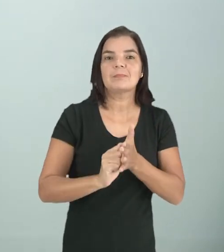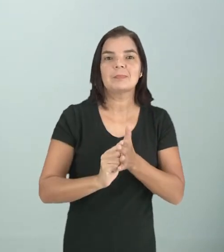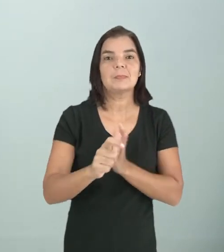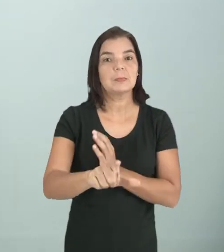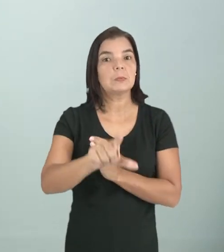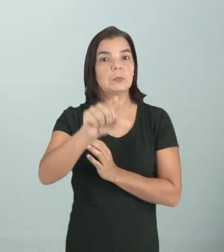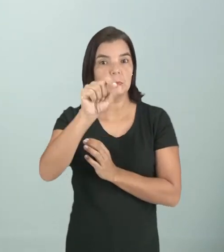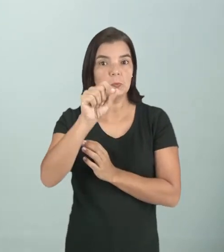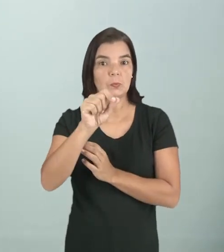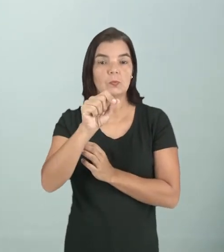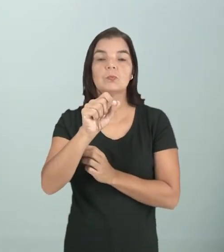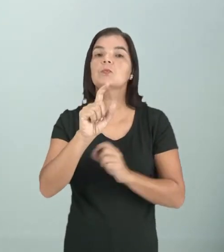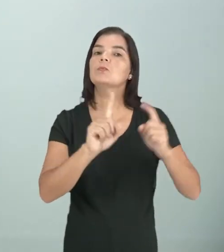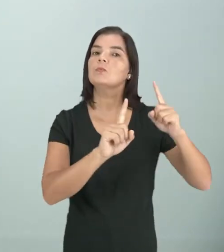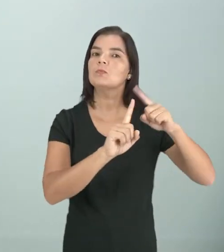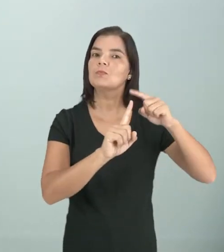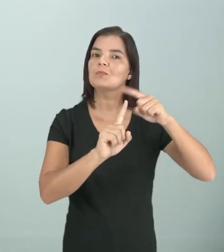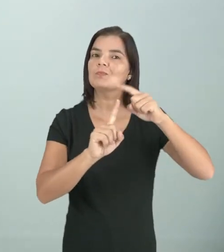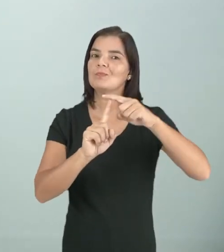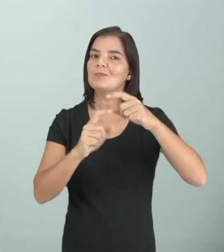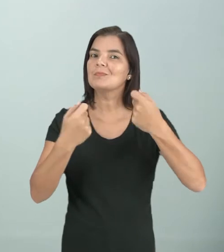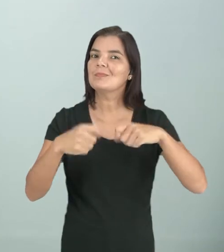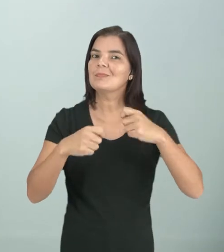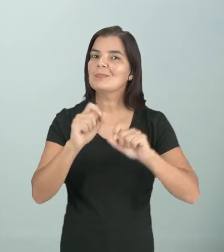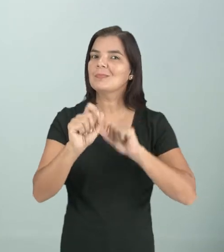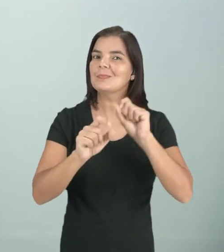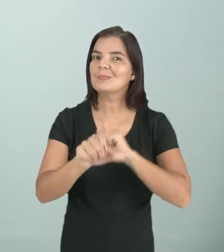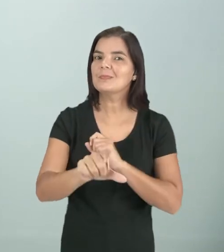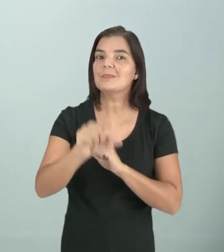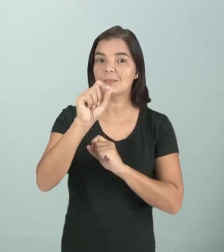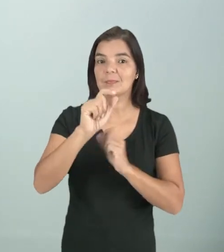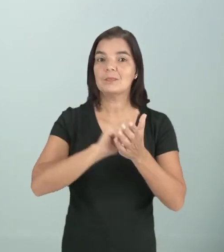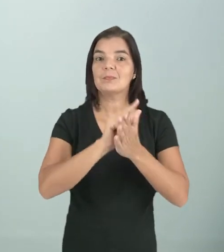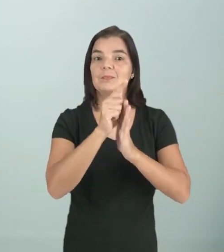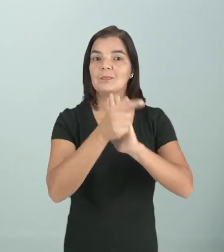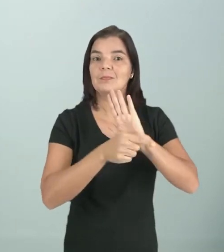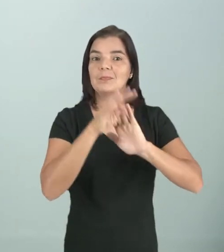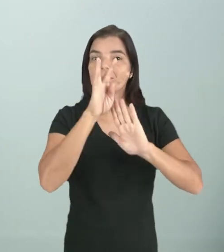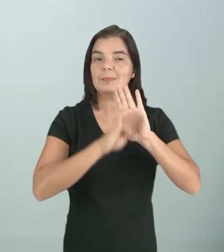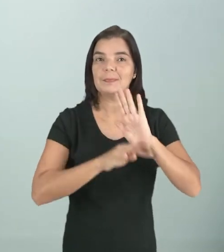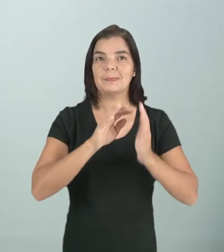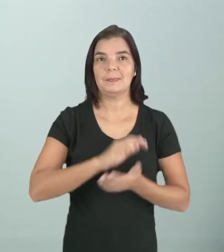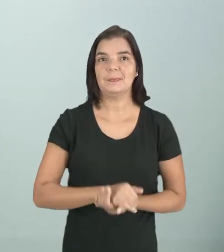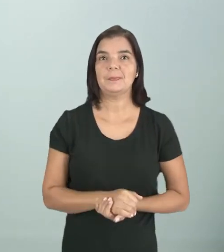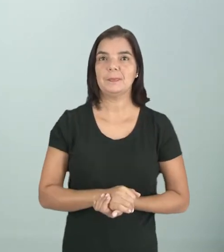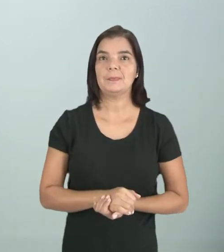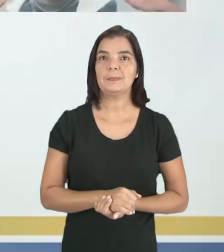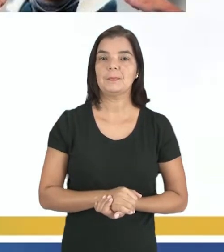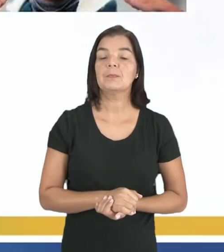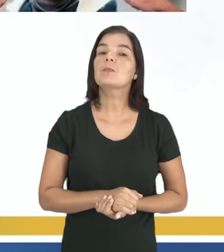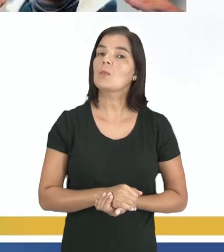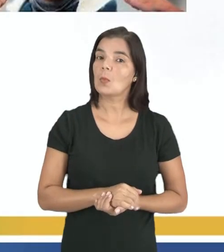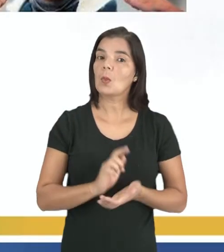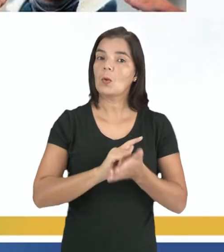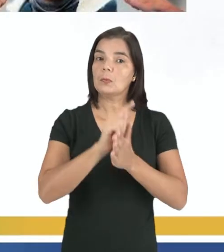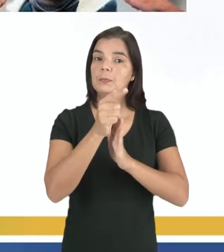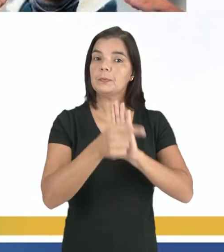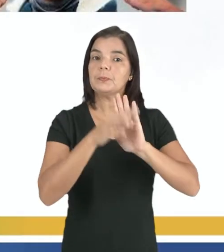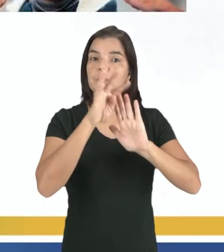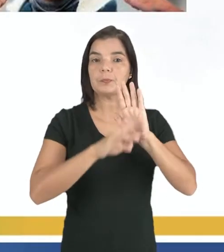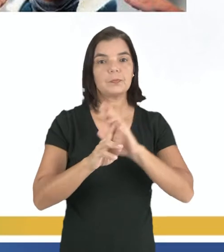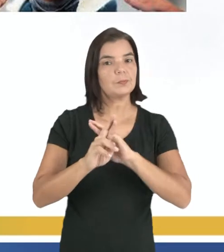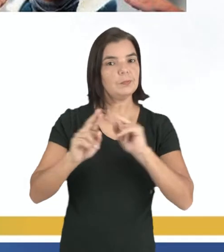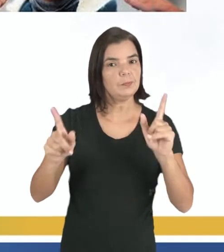Escolhida a tipologia, é preciso proceder agora à escolha do gênero textual. Os gêneros textuais,